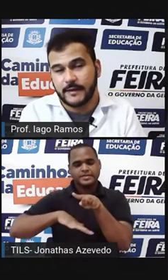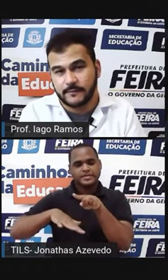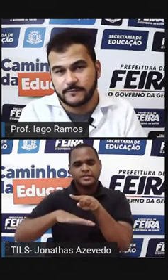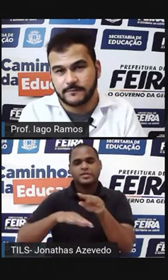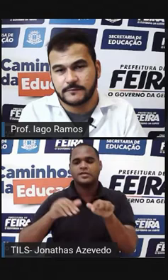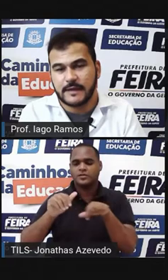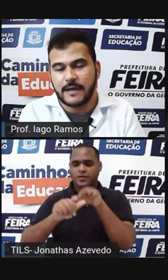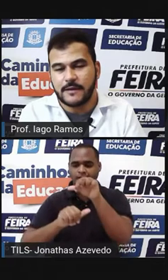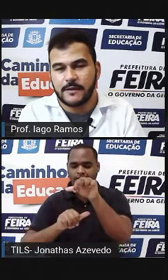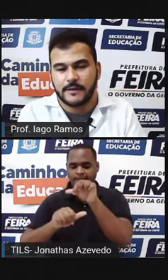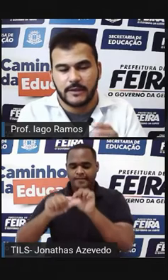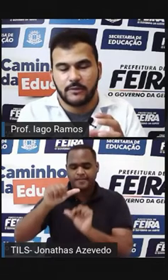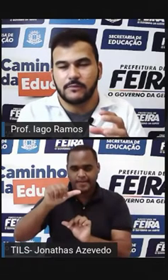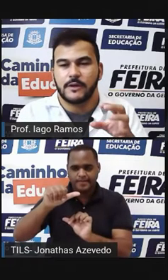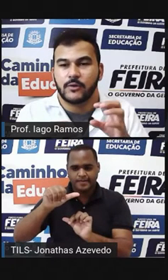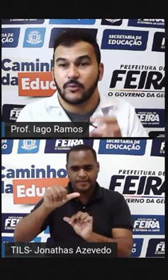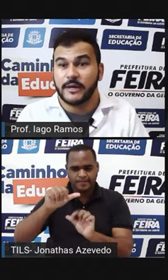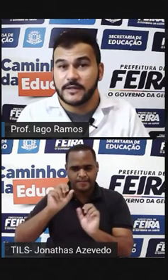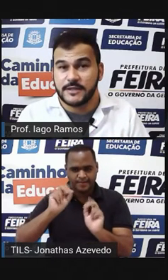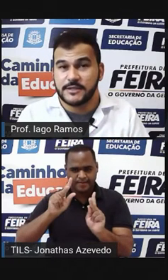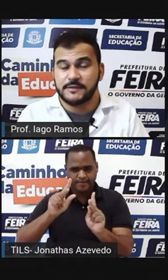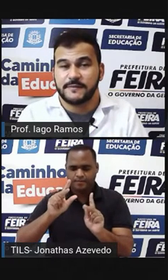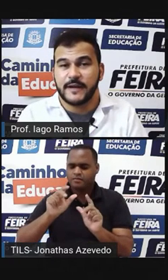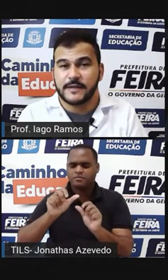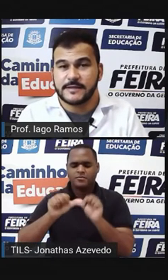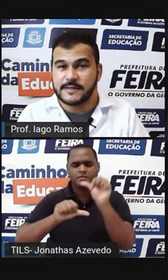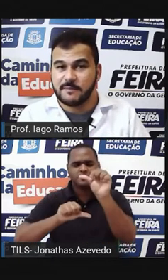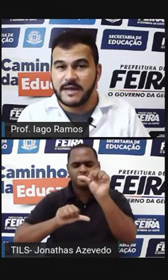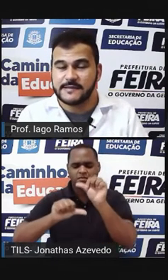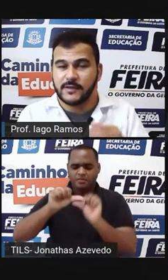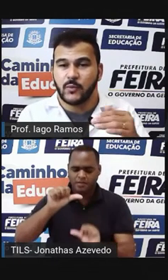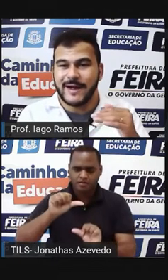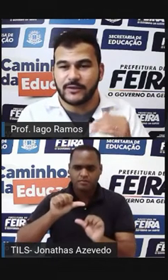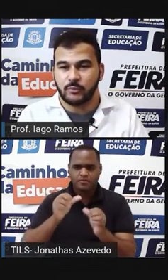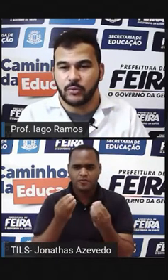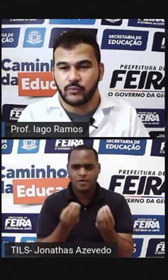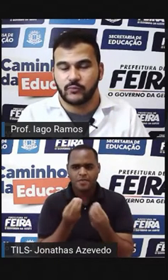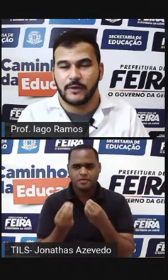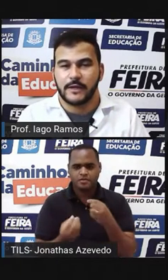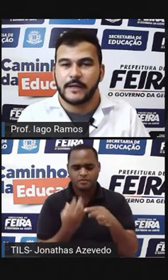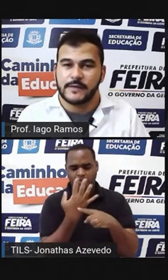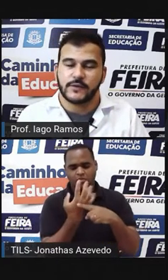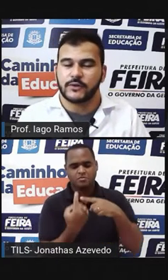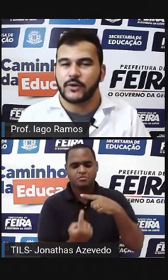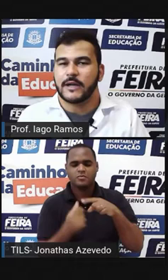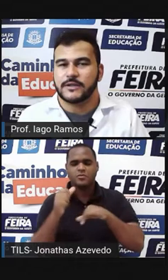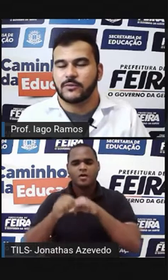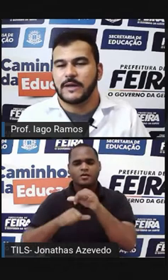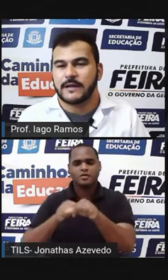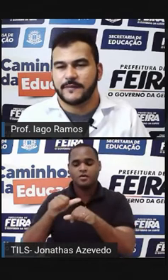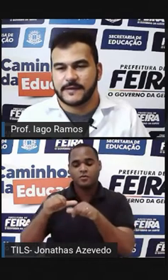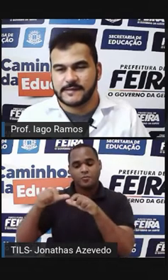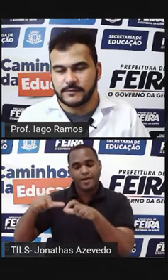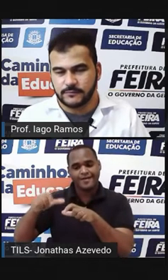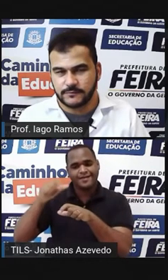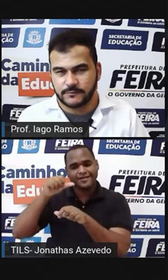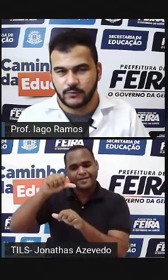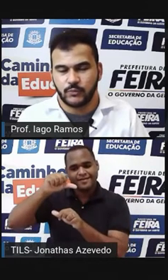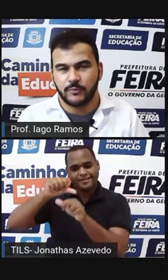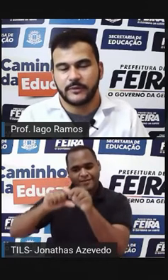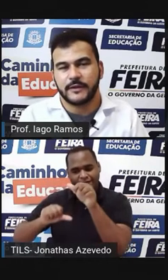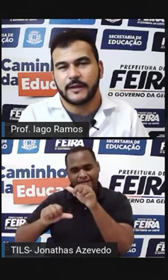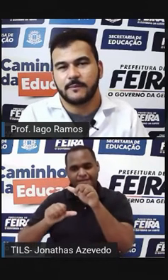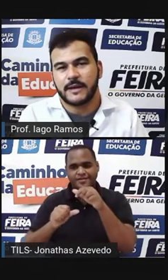inverter, tá? Então, como é que a gente inverte essa base 4 por 1? É só trocar de lugar na fração